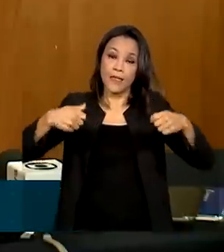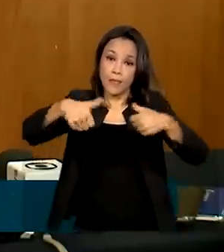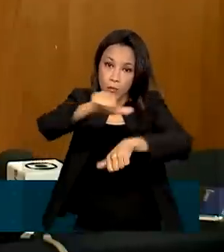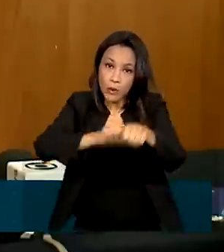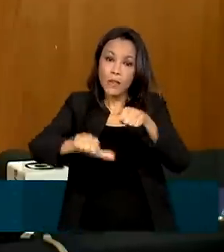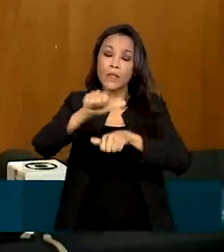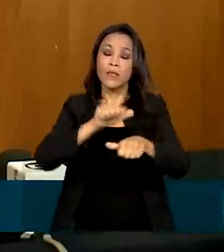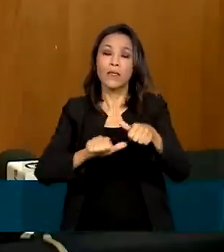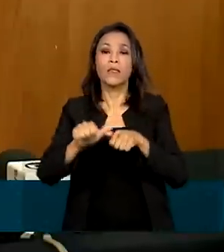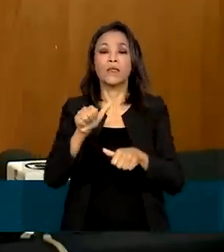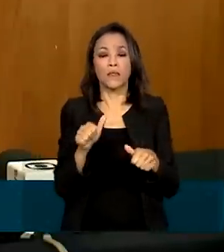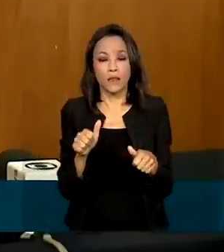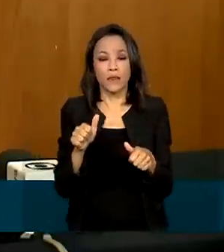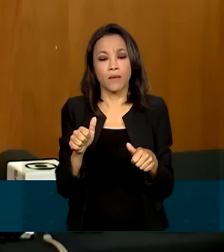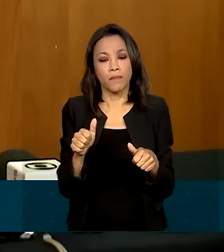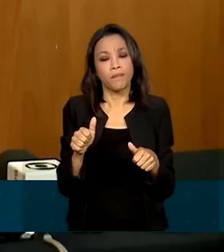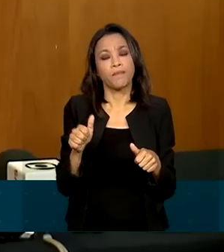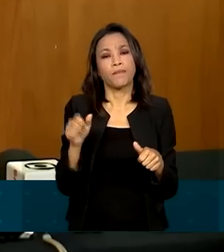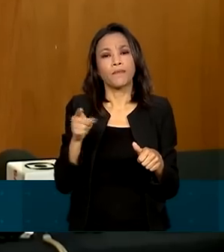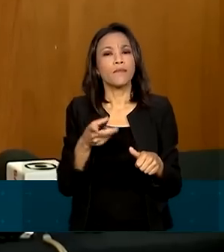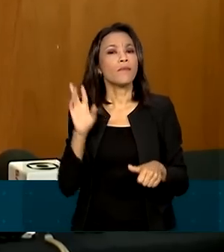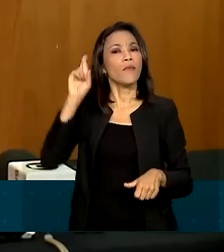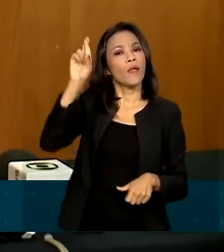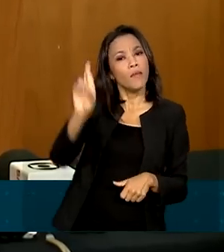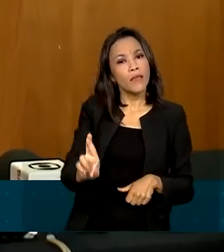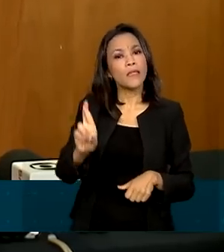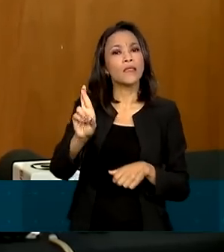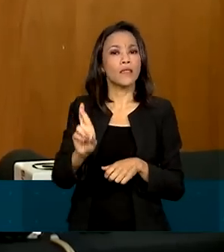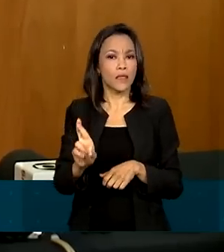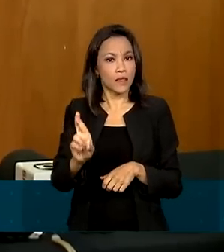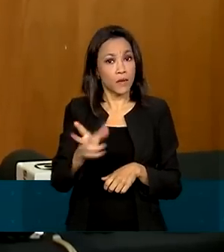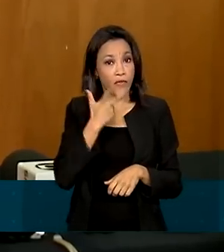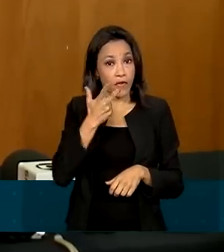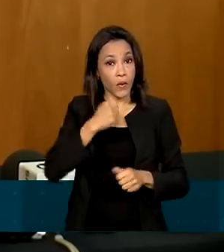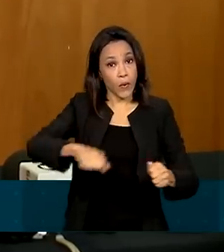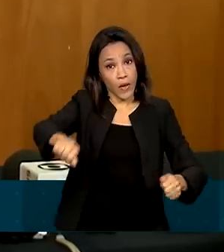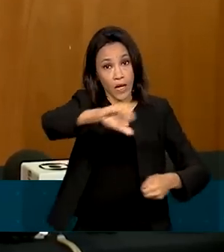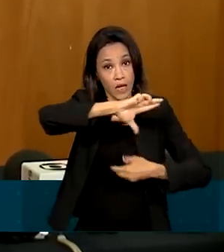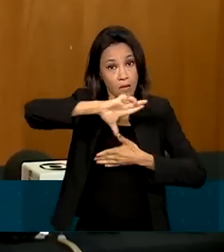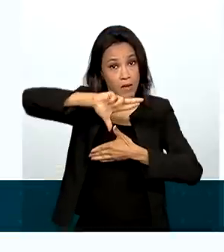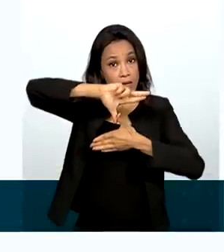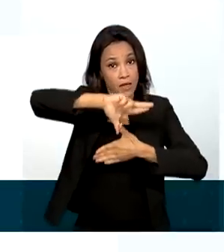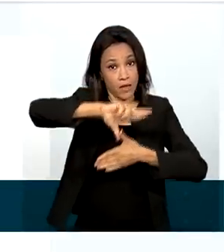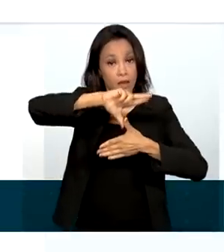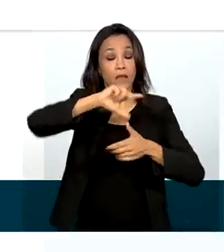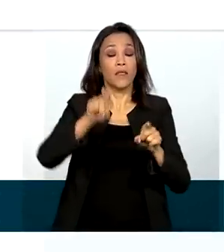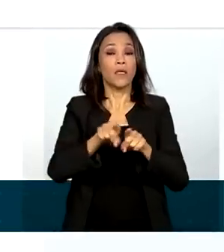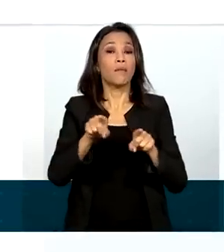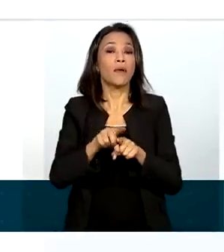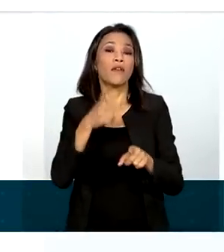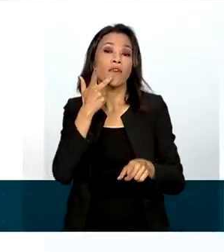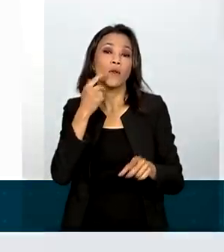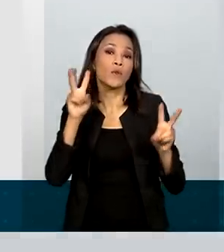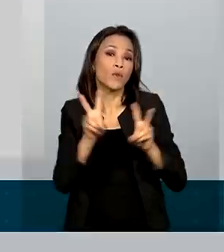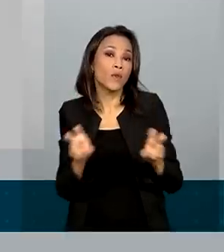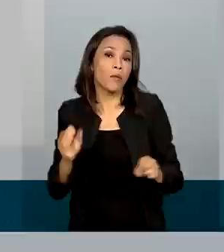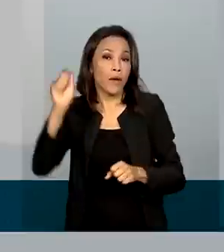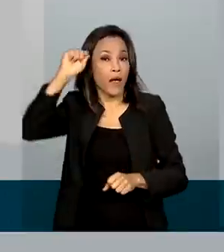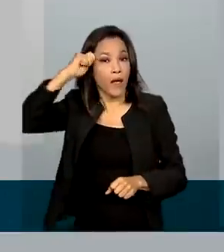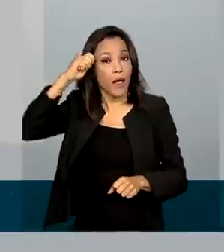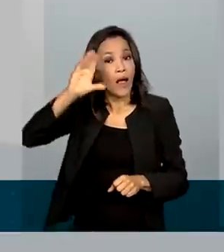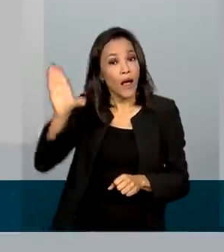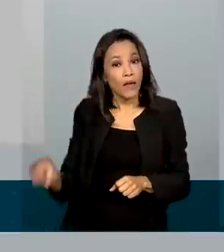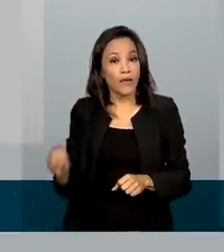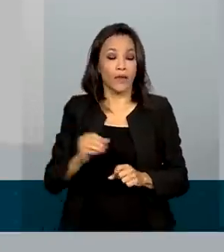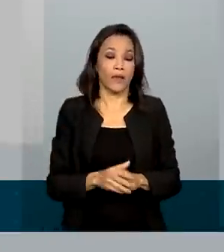enfim, de uma representação adequada. Ele mencionou a América Latina e a África, inclusive. Em uma rede social, Lula afirmou